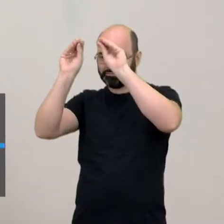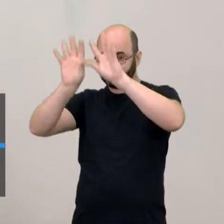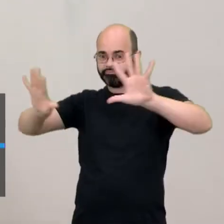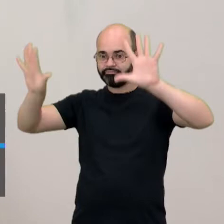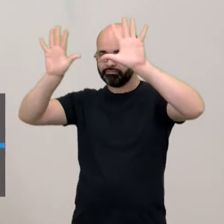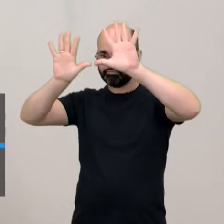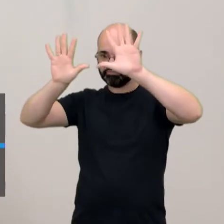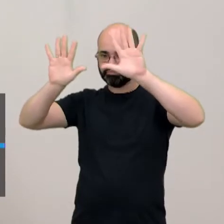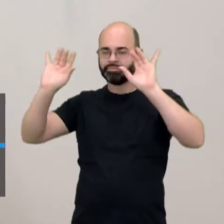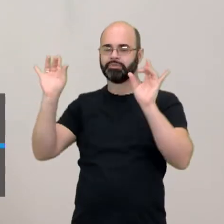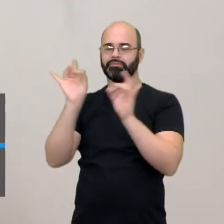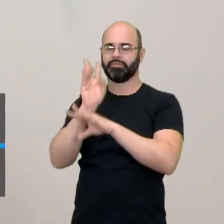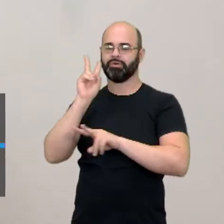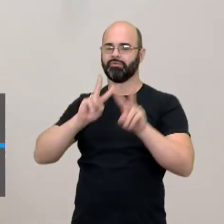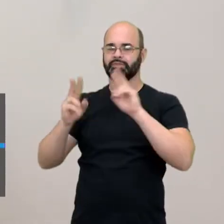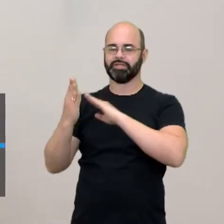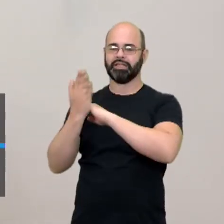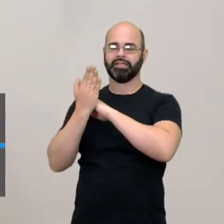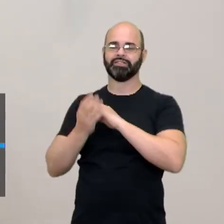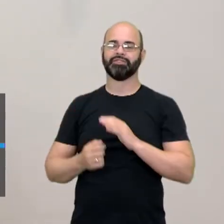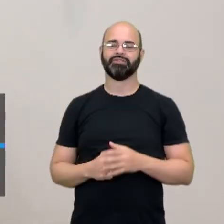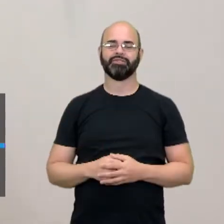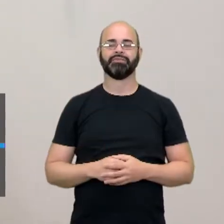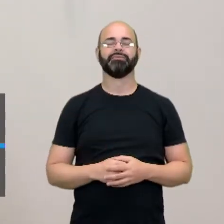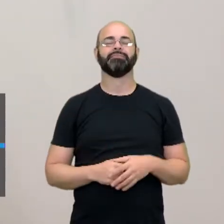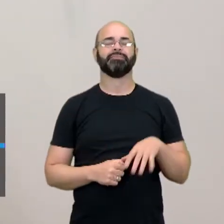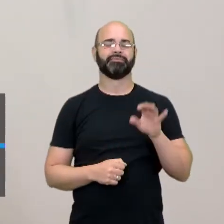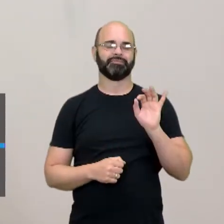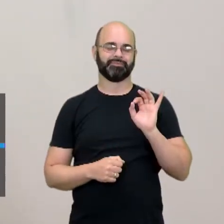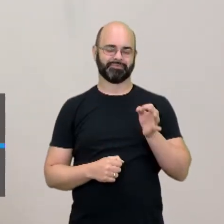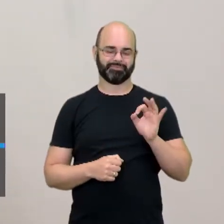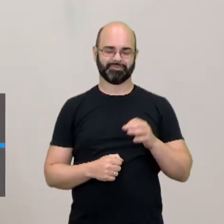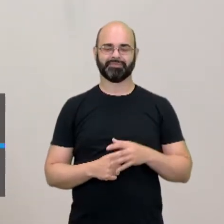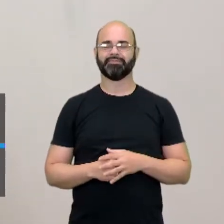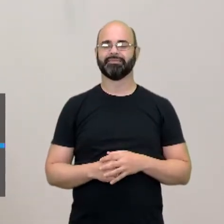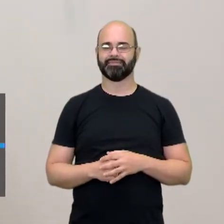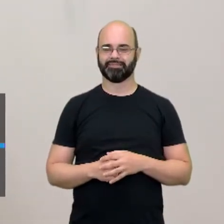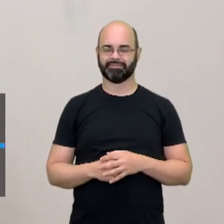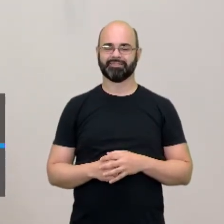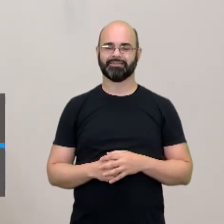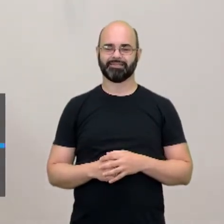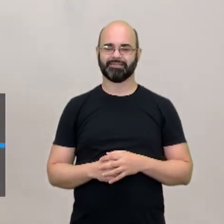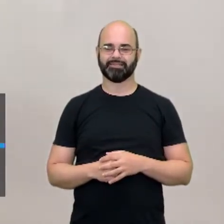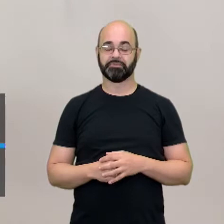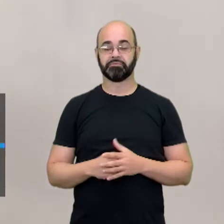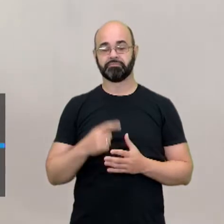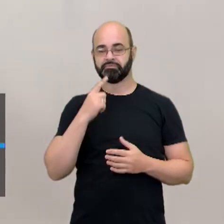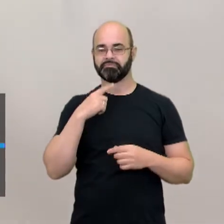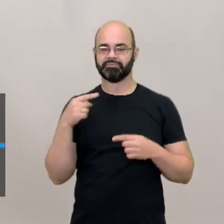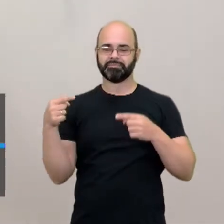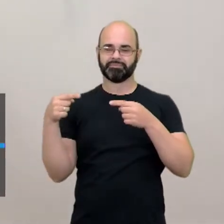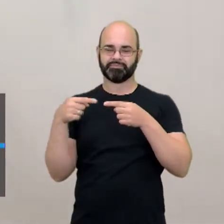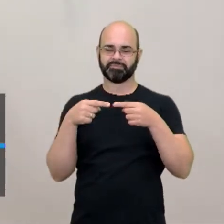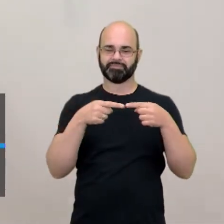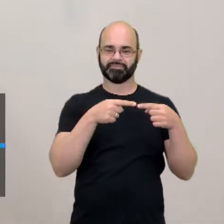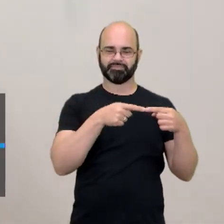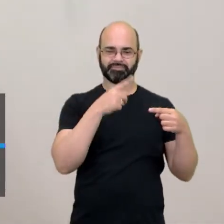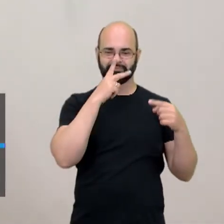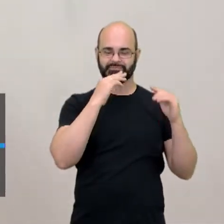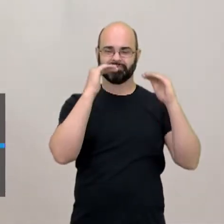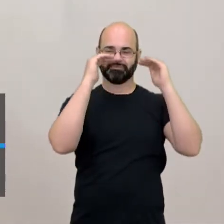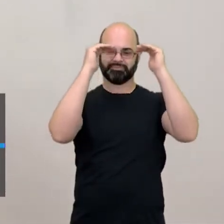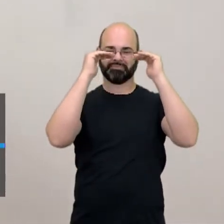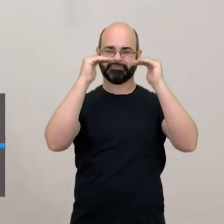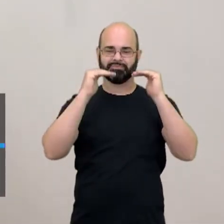trouxe essa questão das conexões, do ponto de vista aí quase que num organograma, né?